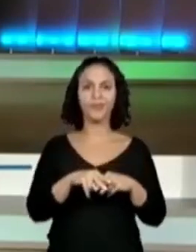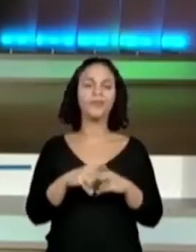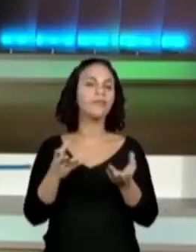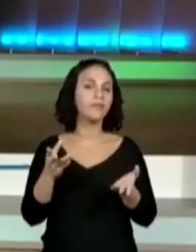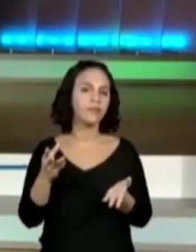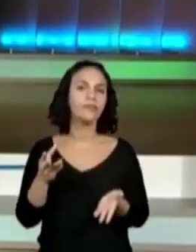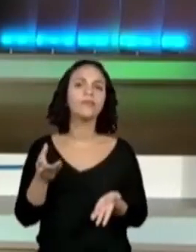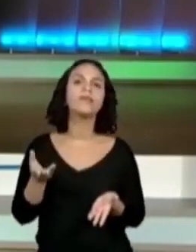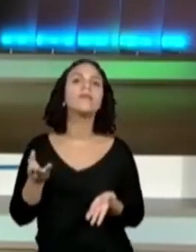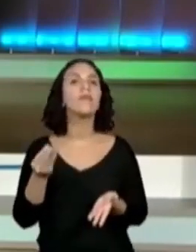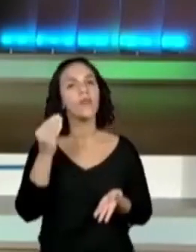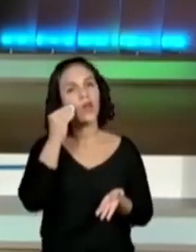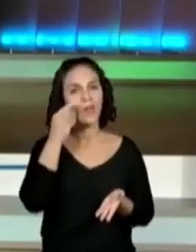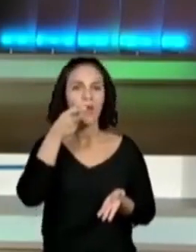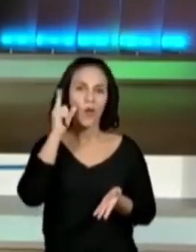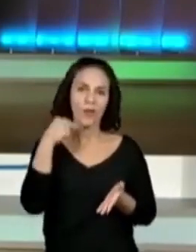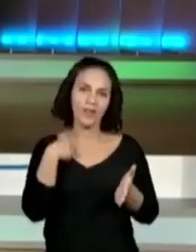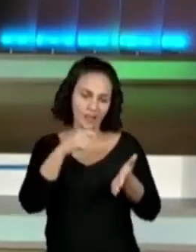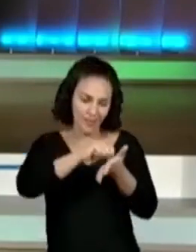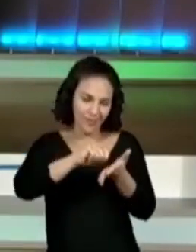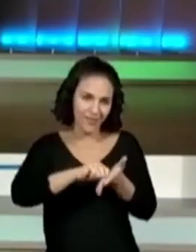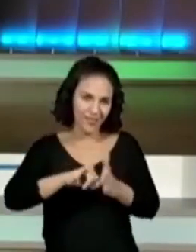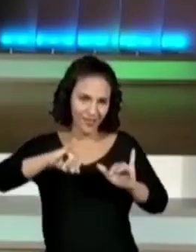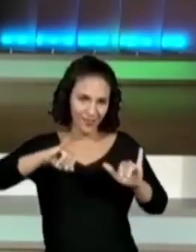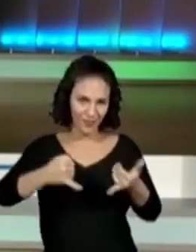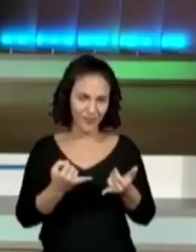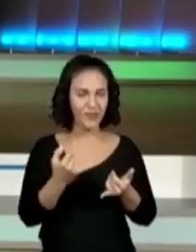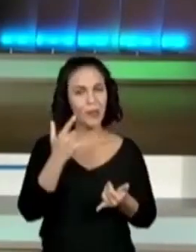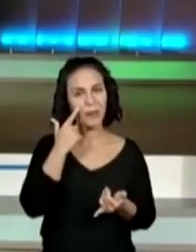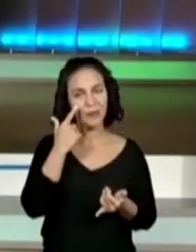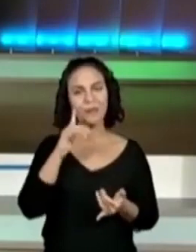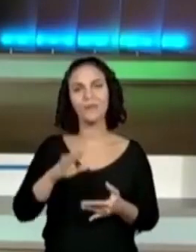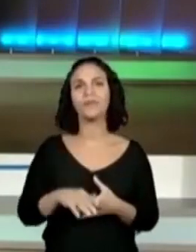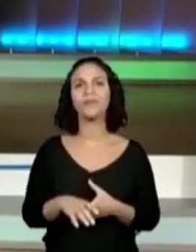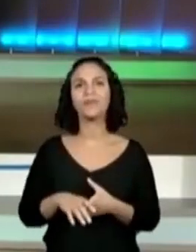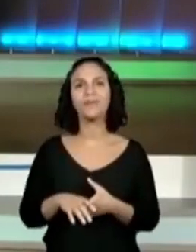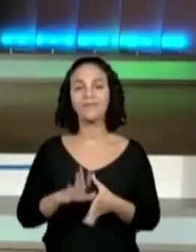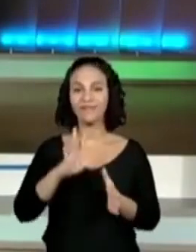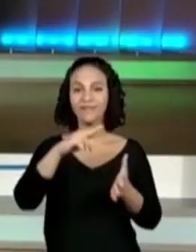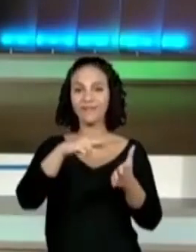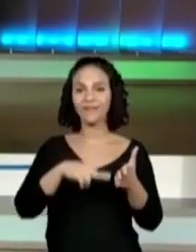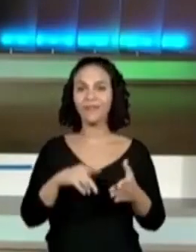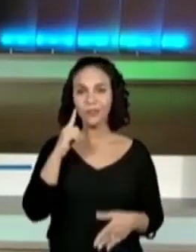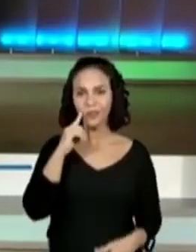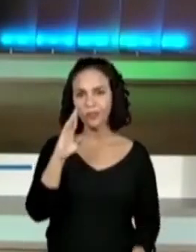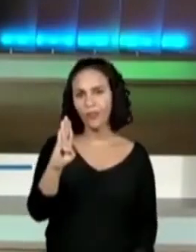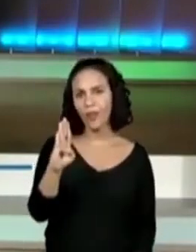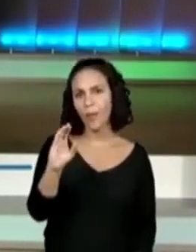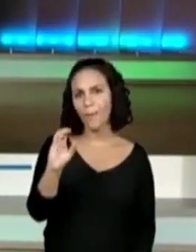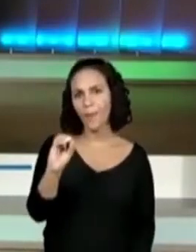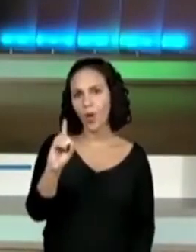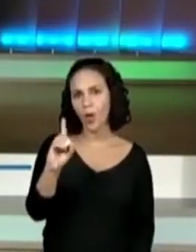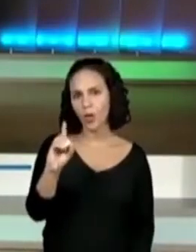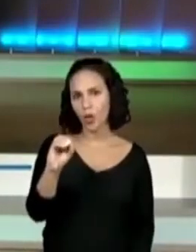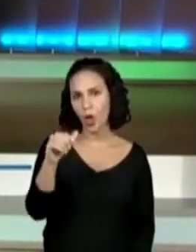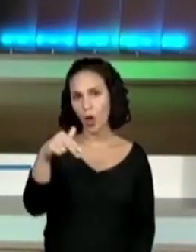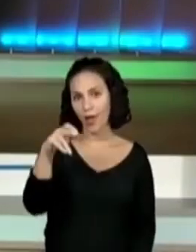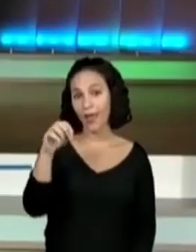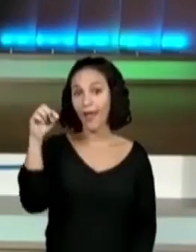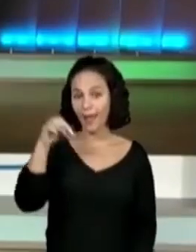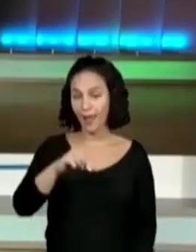lógico, eu trouxe uma colinha de ontem, né? E funciona assim, nós lemos que botoque, aqui no Brasil,